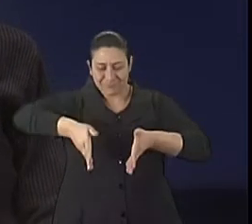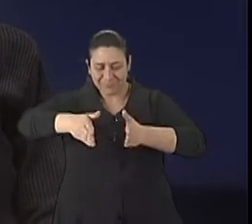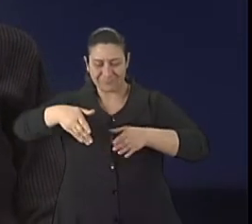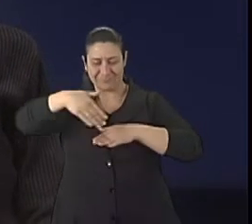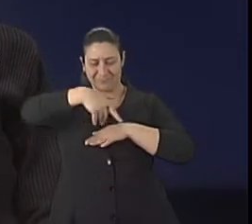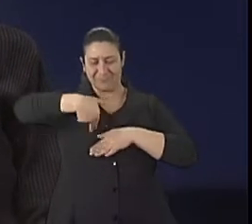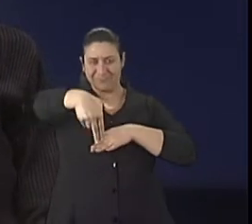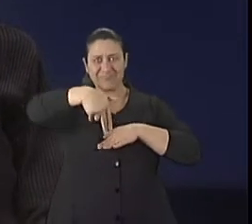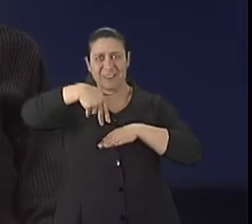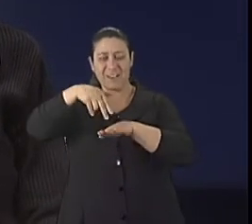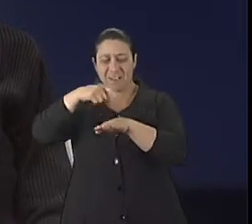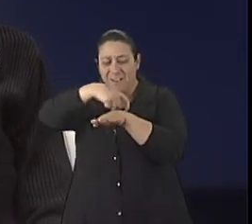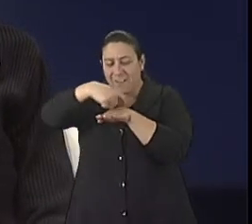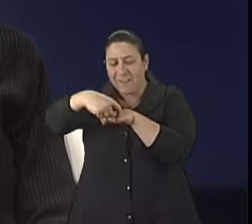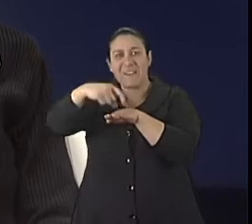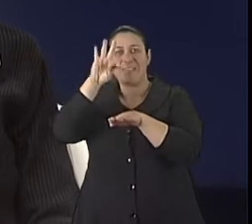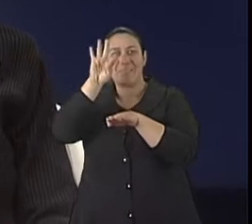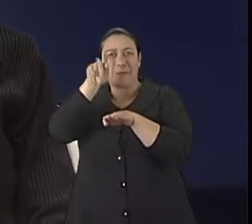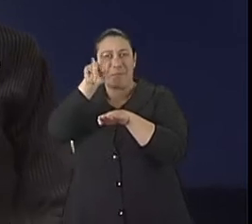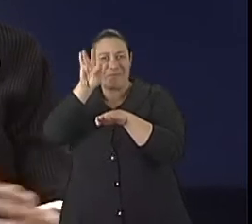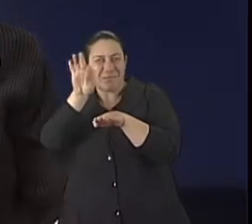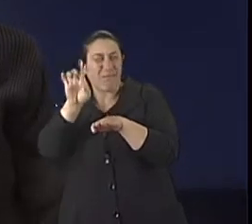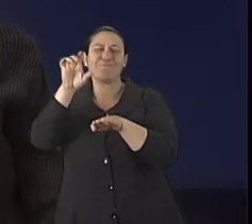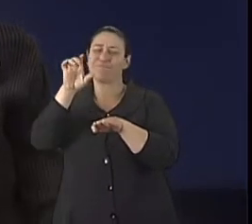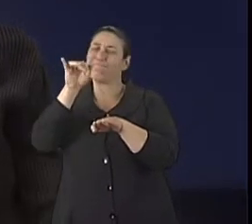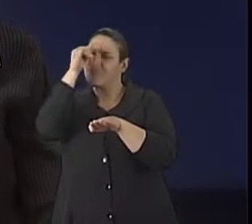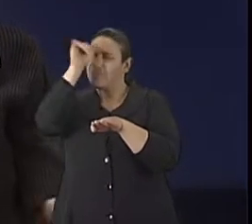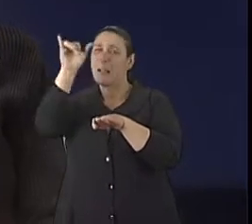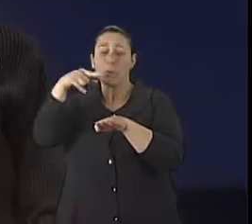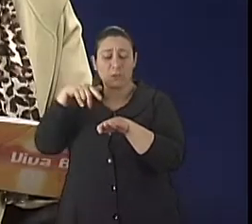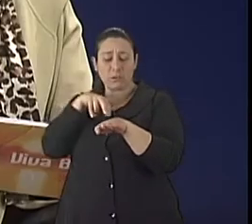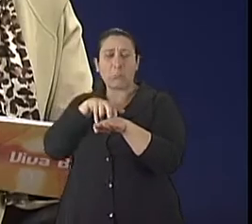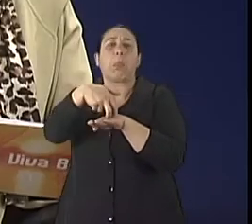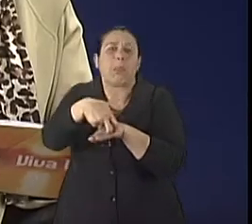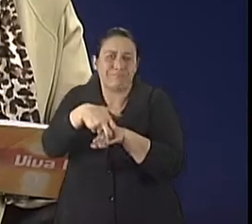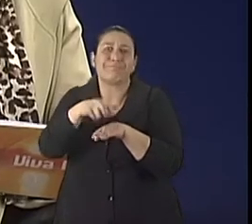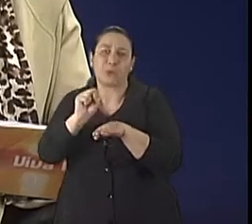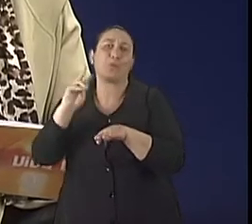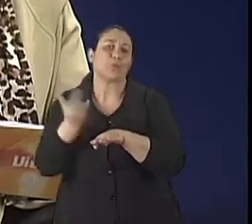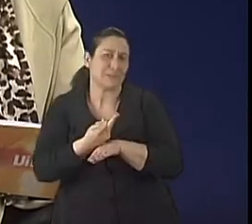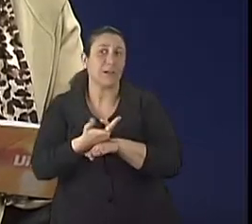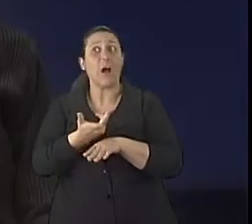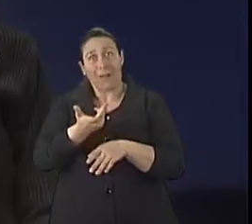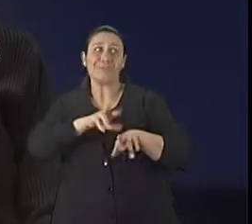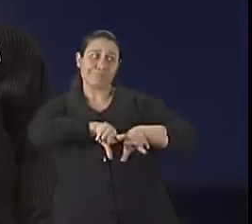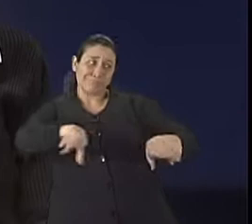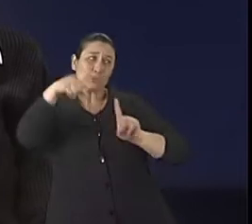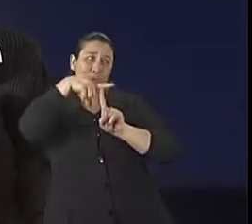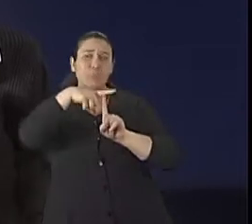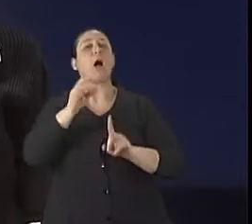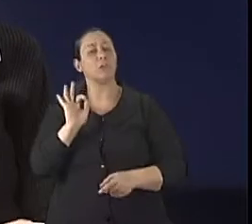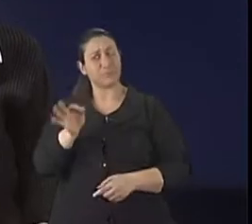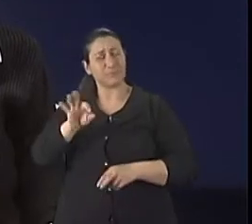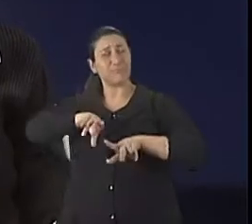A gente sabe que também tem que ter um bom senso na hora de ter essa segurança, né? Não dá para fazer também um hospital da tua casa. Até porque tem vários tipos de tapete. Vários tipos de tapetes.